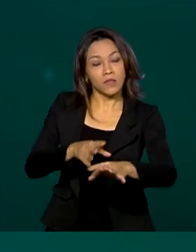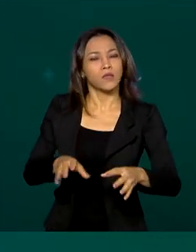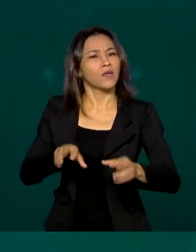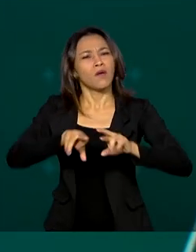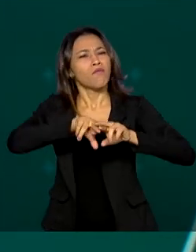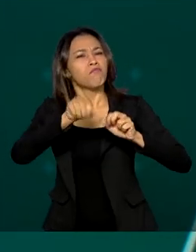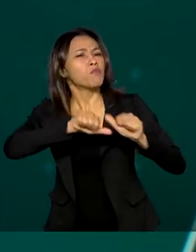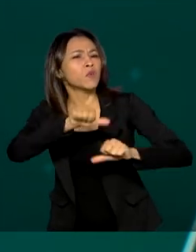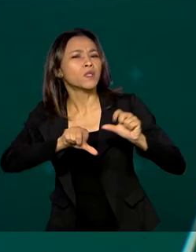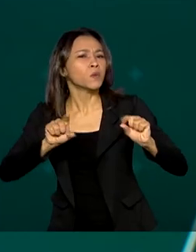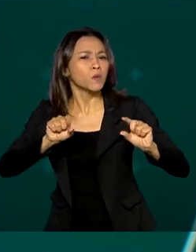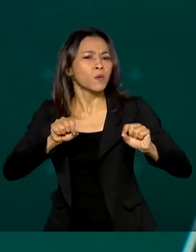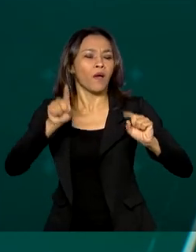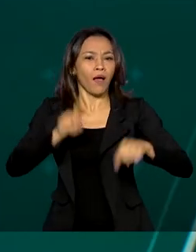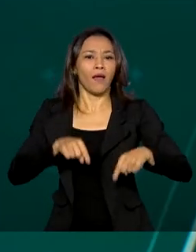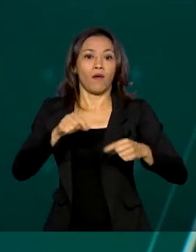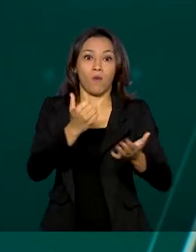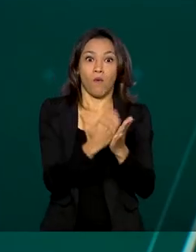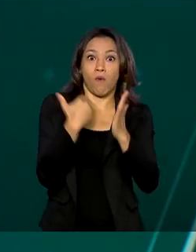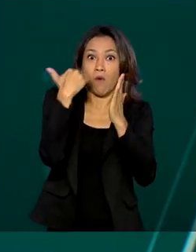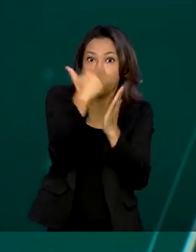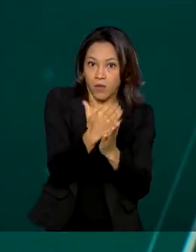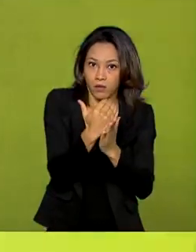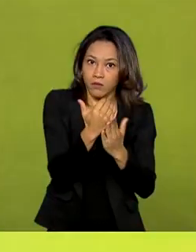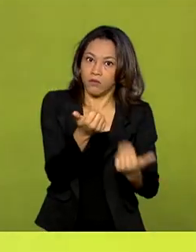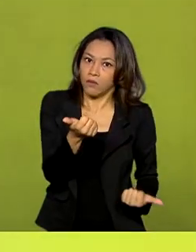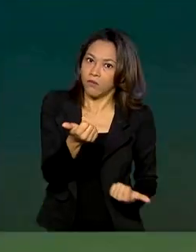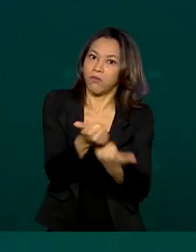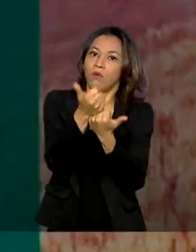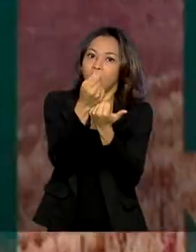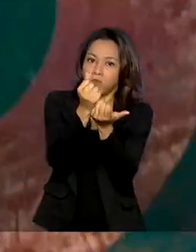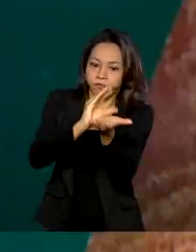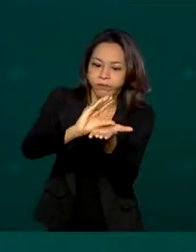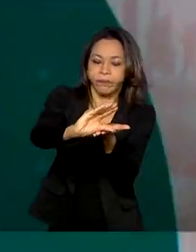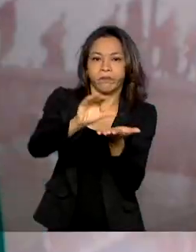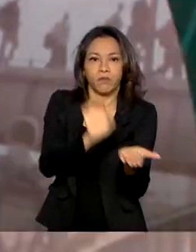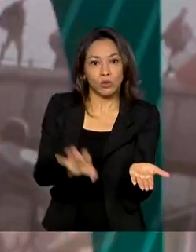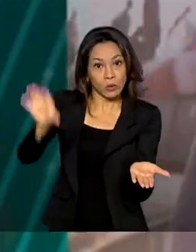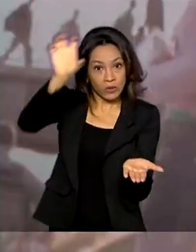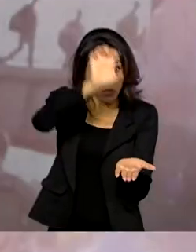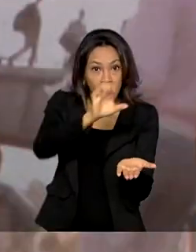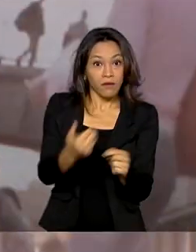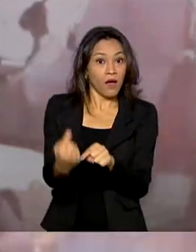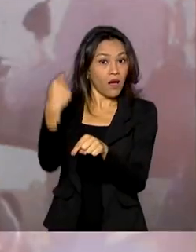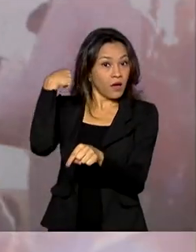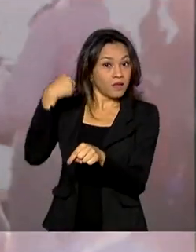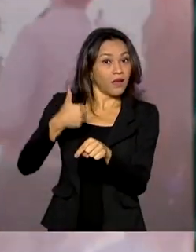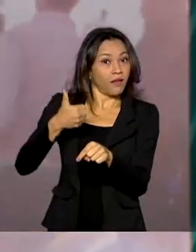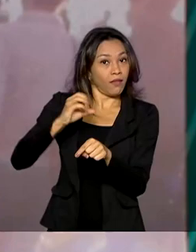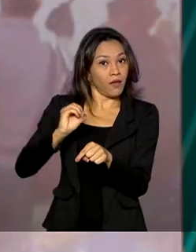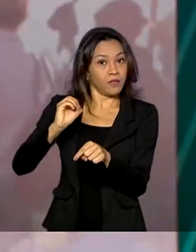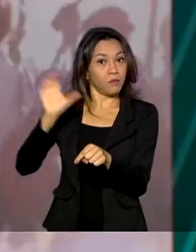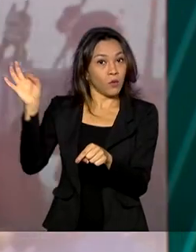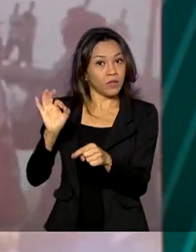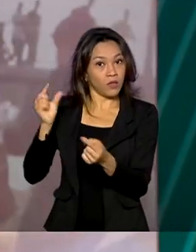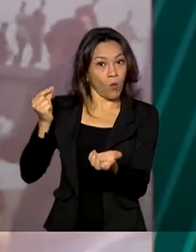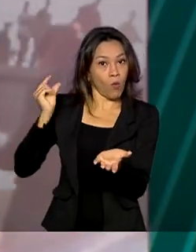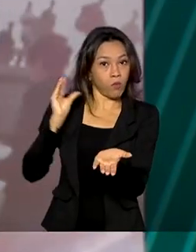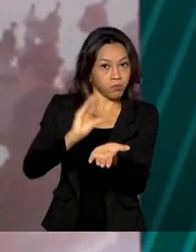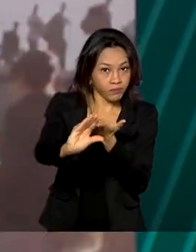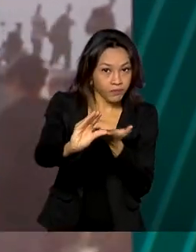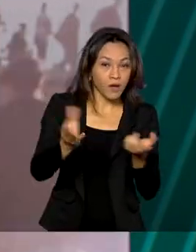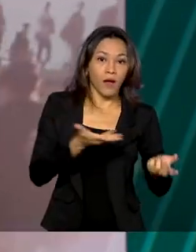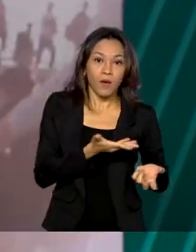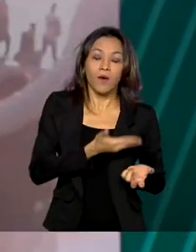mudanças está o aumento da contribuição do Estado. Até o fim do ano passado, o repasse era de 10%. Agora, o